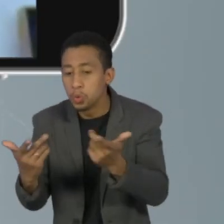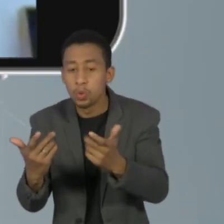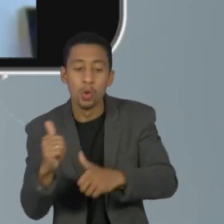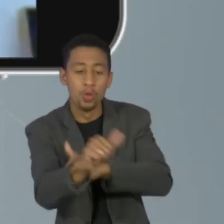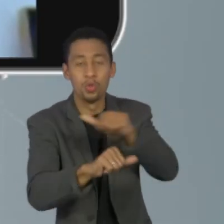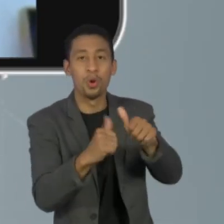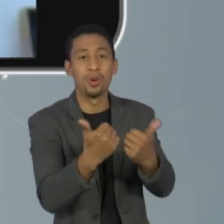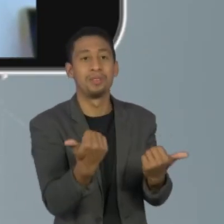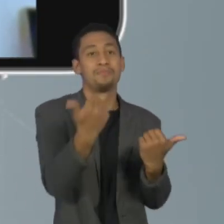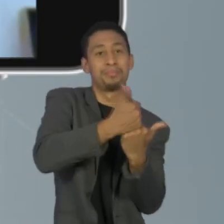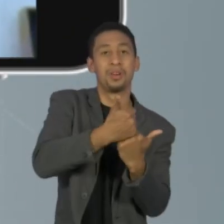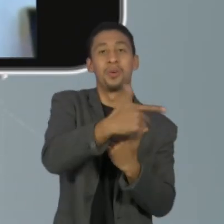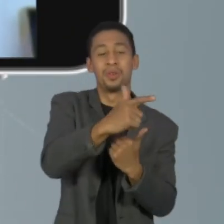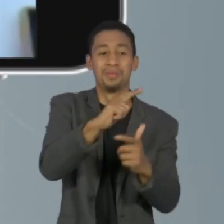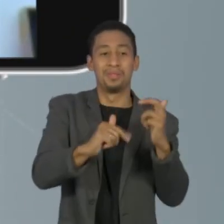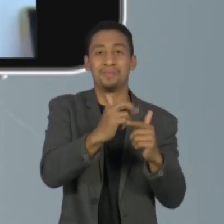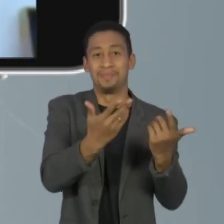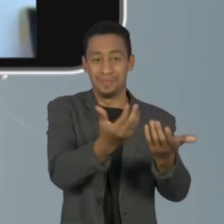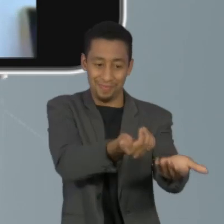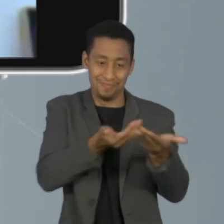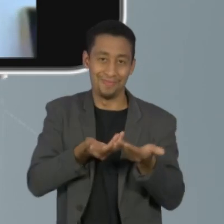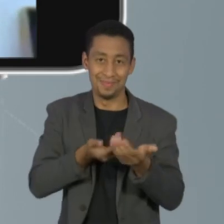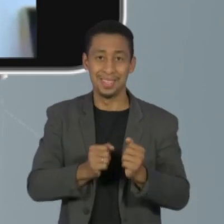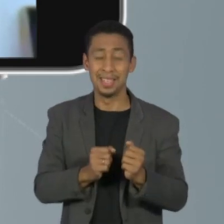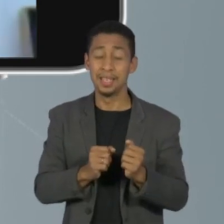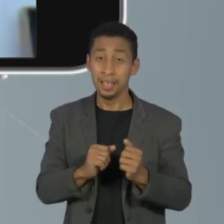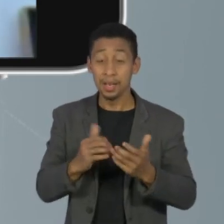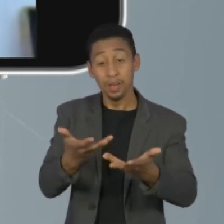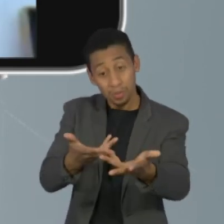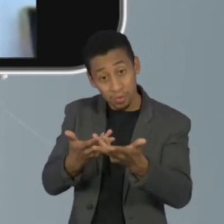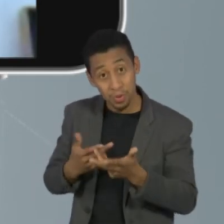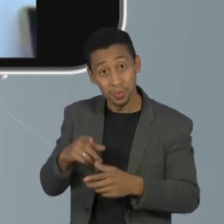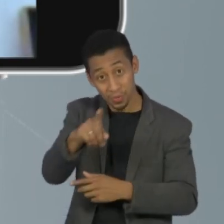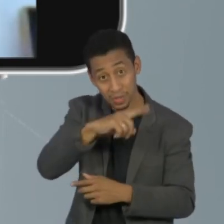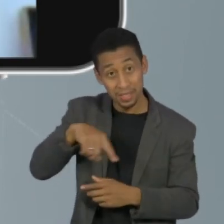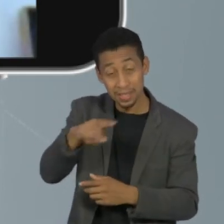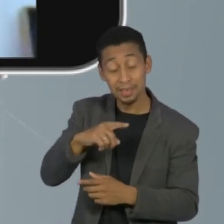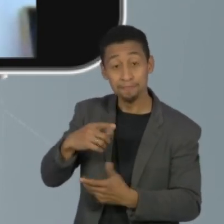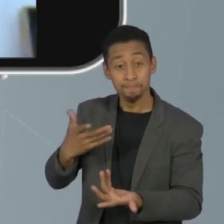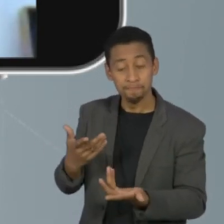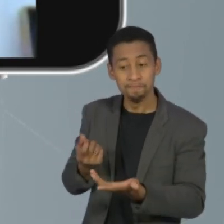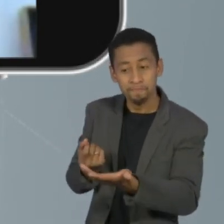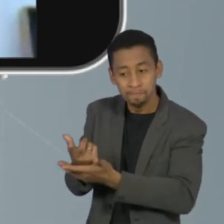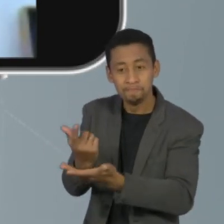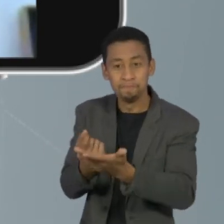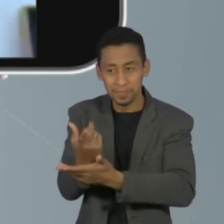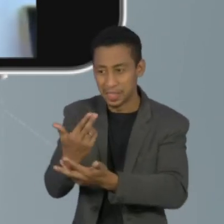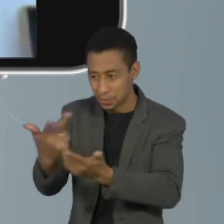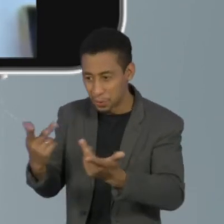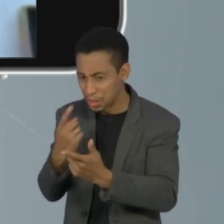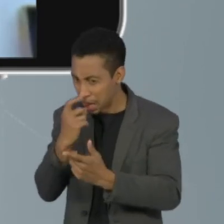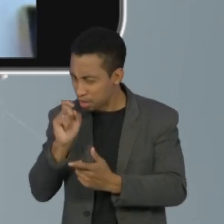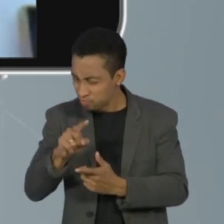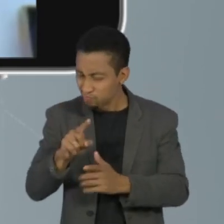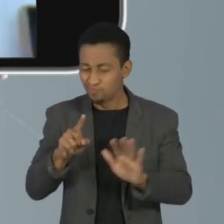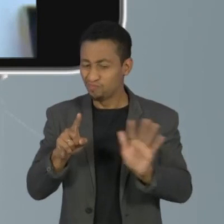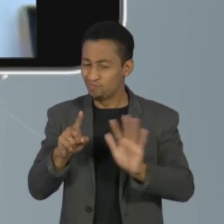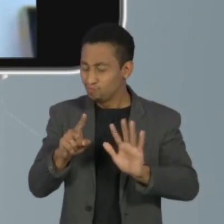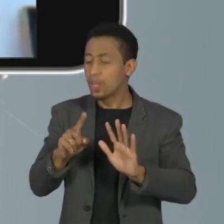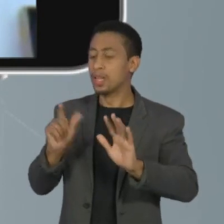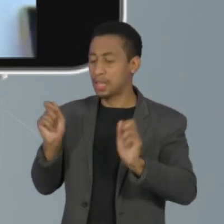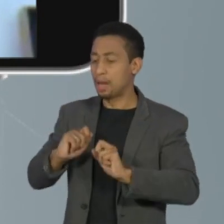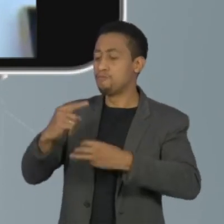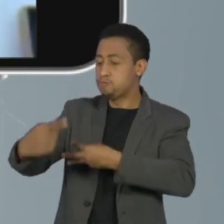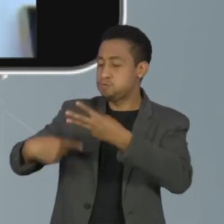esse estímulo é um convite ao consumidor também participar desse processo. consumo mais ativista, em que ele pode, olhando as embalagens dele, ter uma